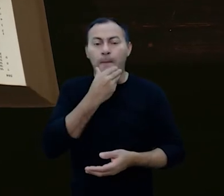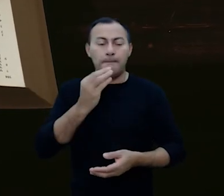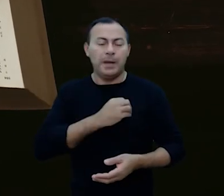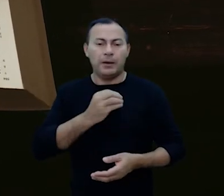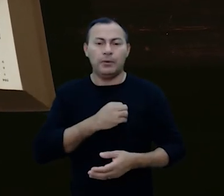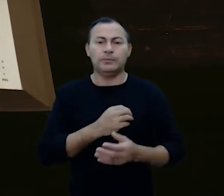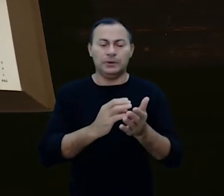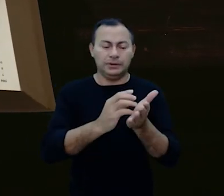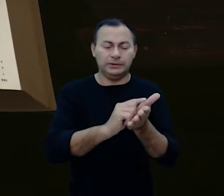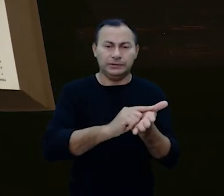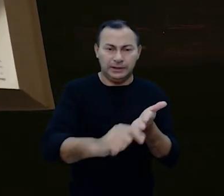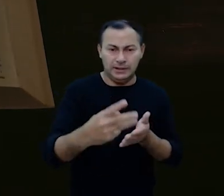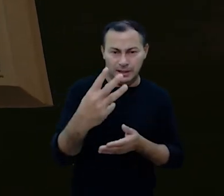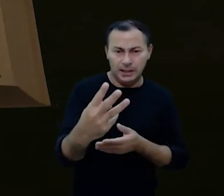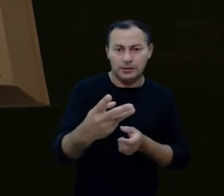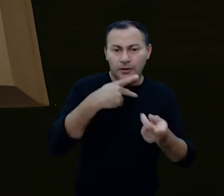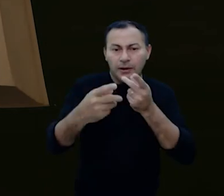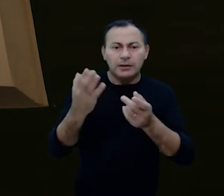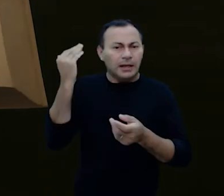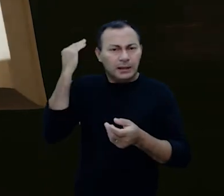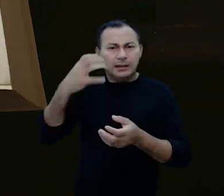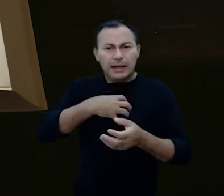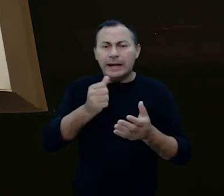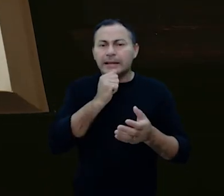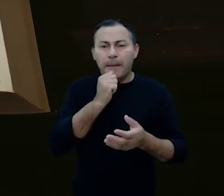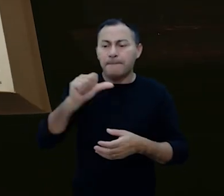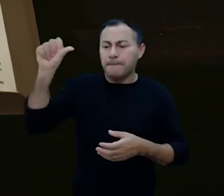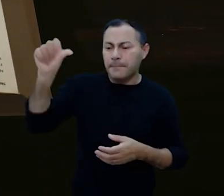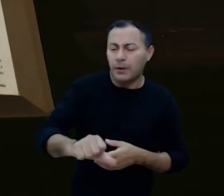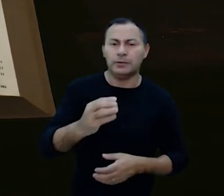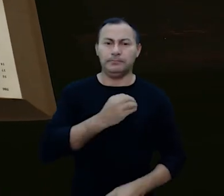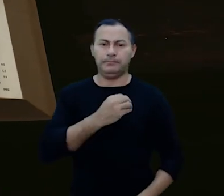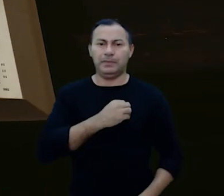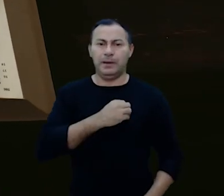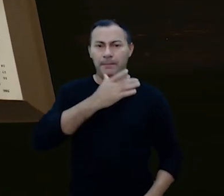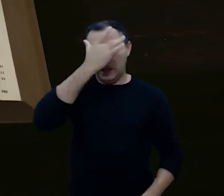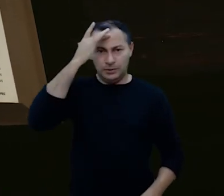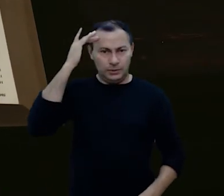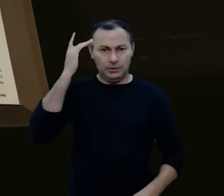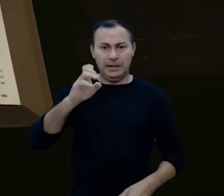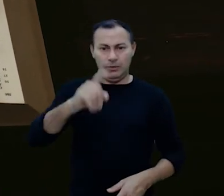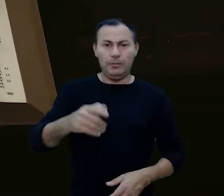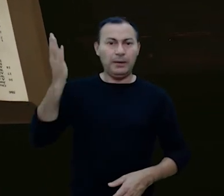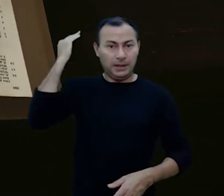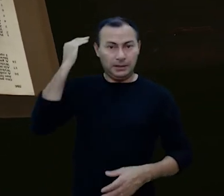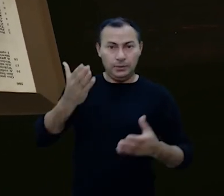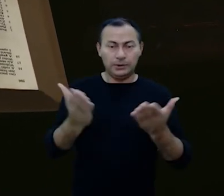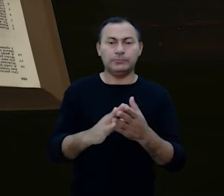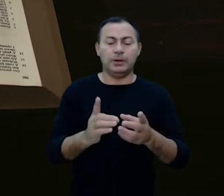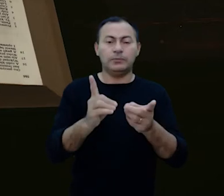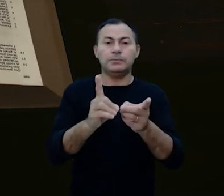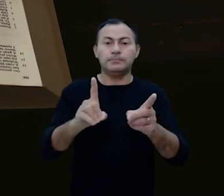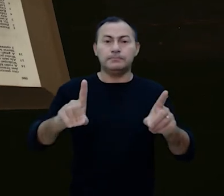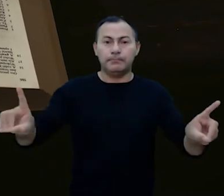Gênesis 3, lembra, está nos falando como era e como é ainda hoje. A pior consequência do pecado do homem, como era e como